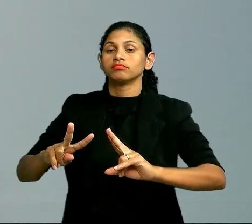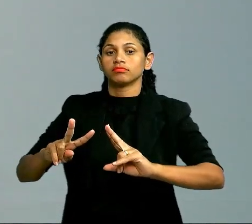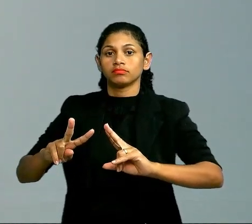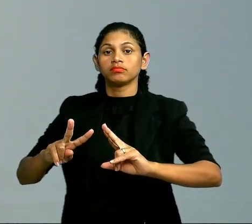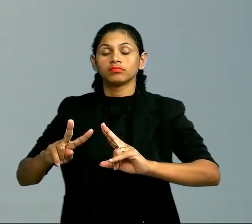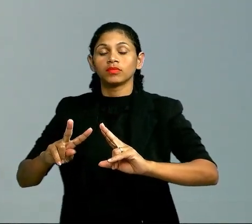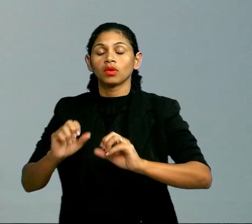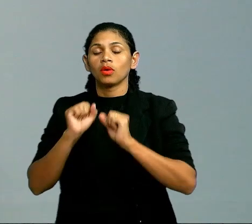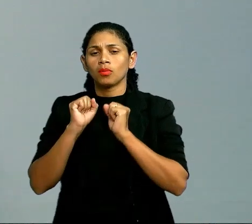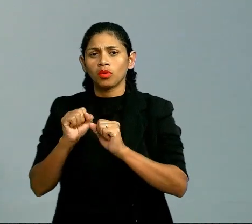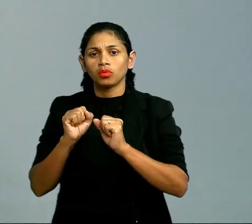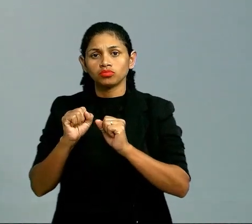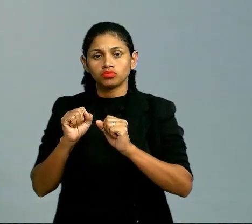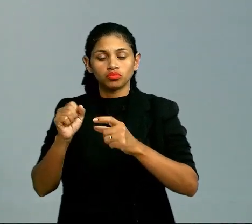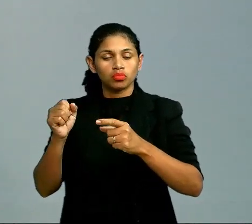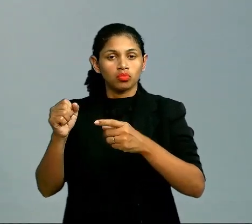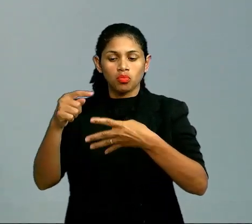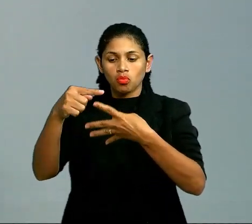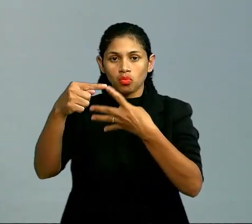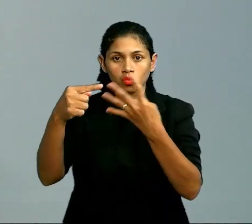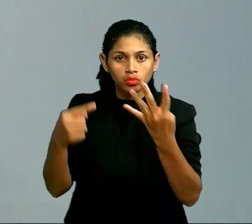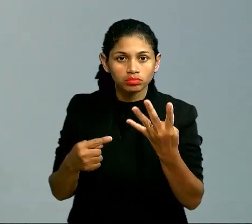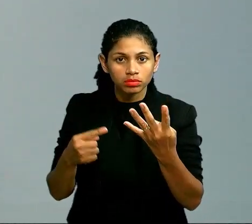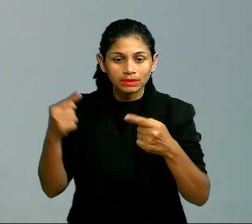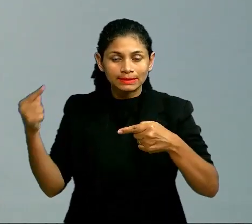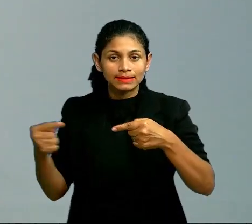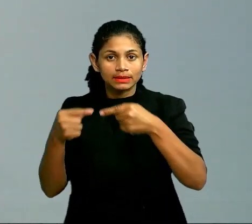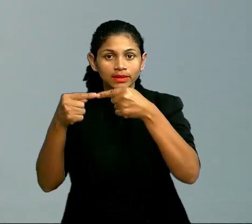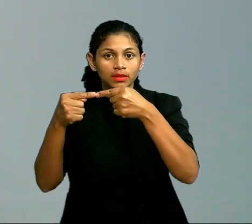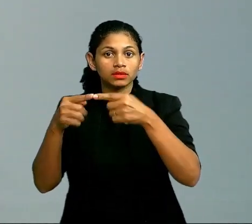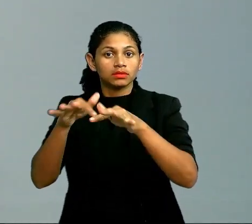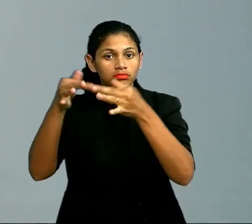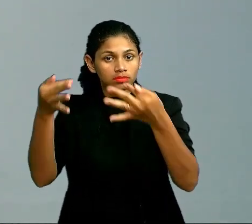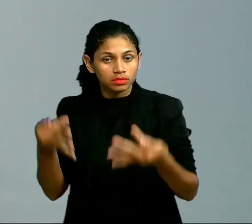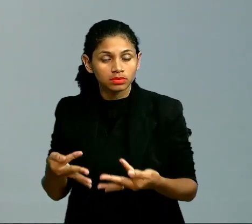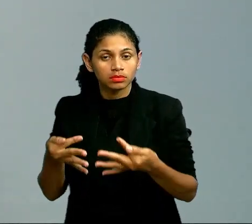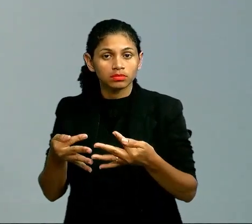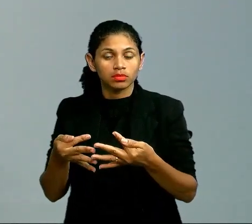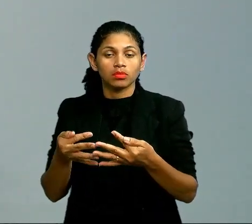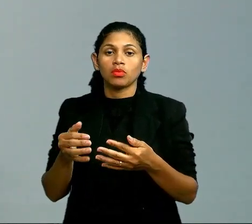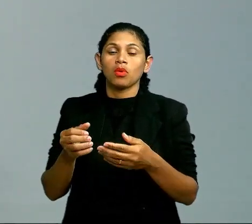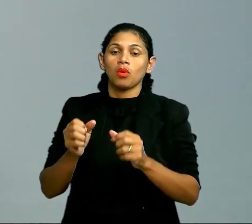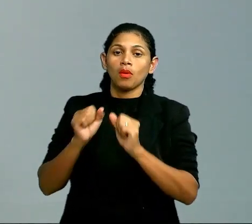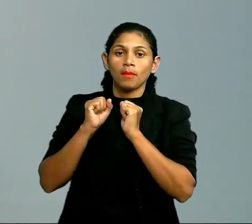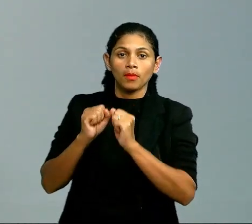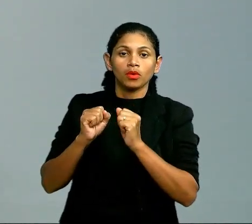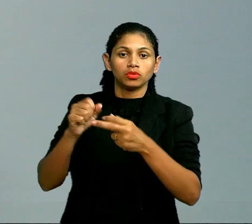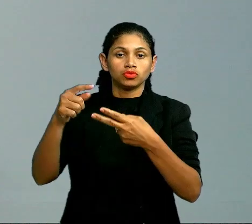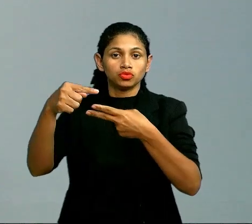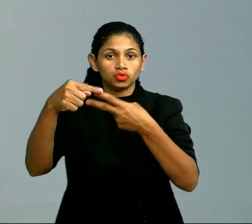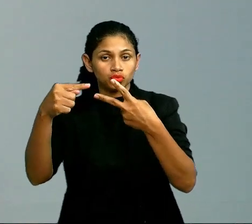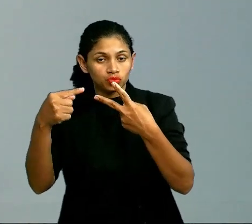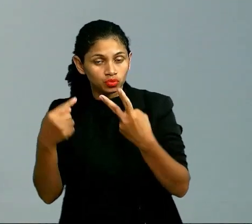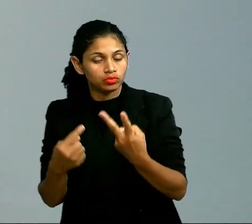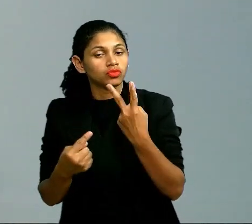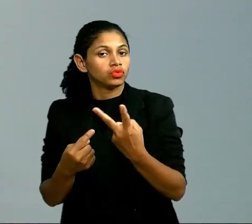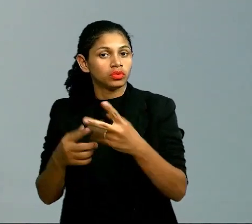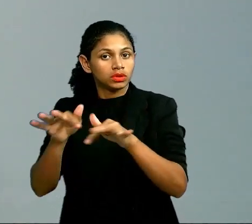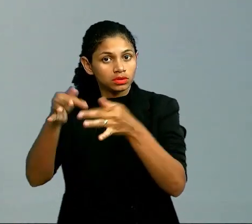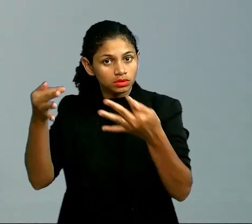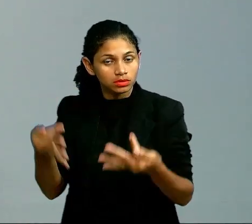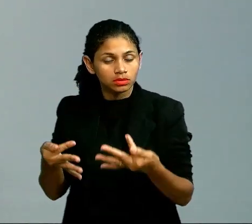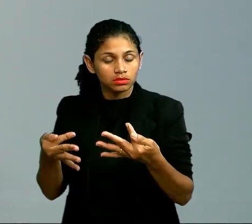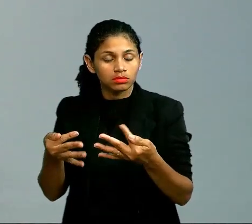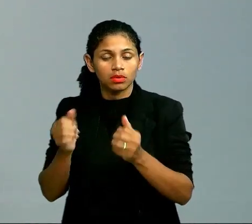simples, pode ser uma ligação simples e uma tripla, pode ser duas simples e uma dupla, e pode ser